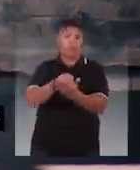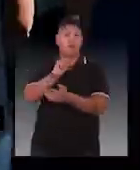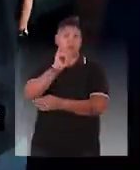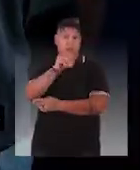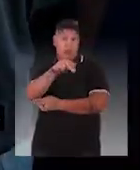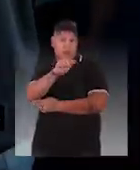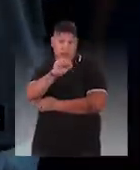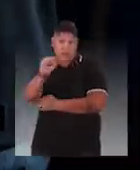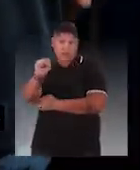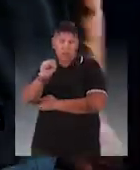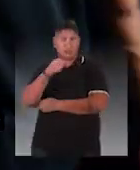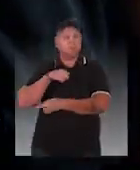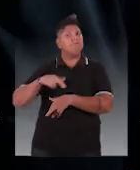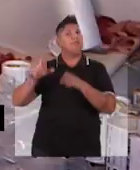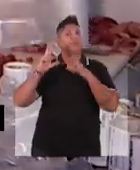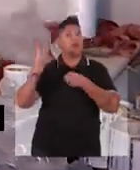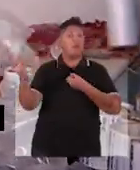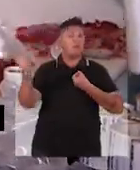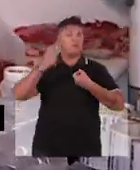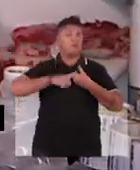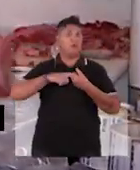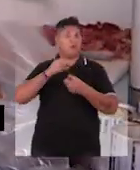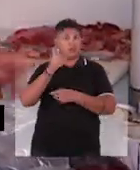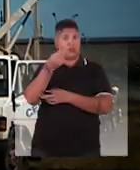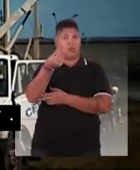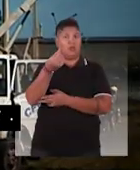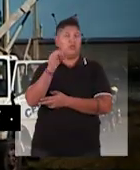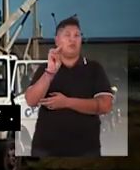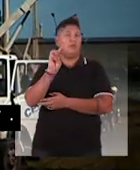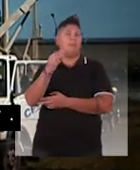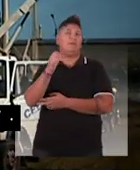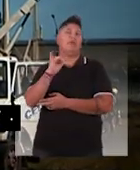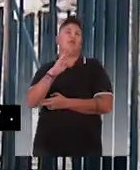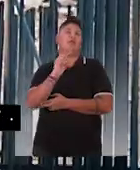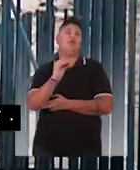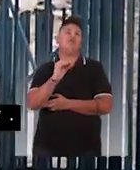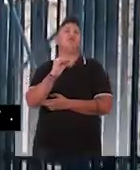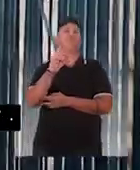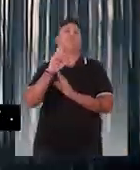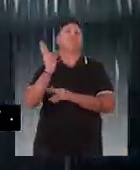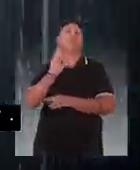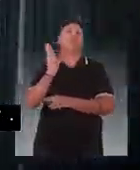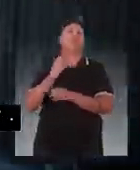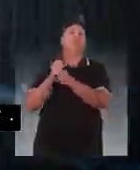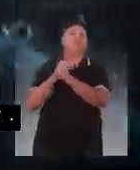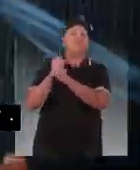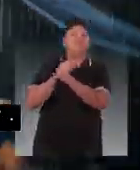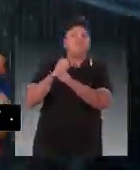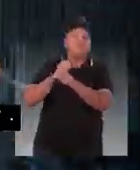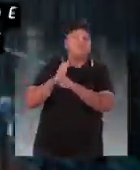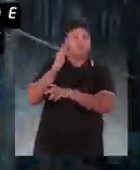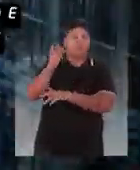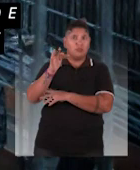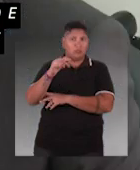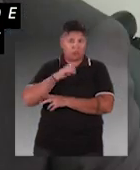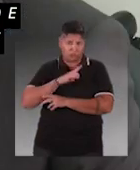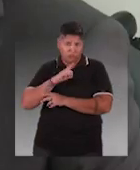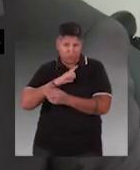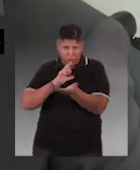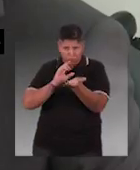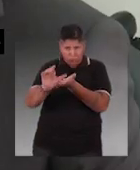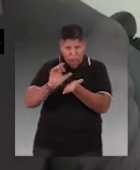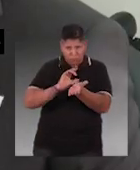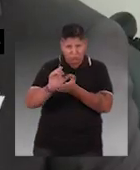gasto pelo INSS, que espera receber de volta R 6 bilhões nos próximos anos. O número de